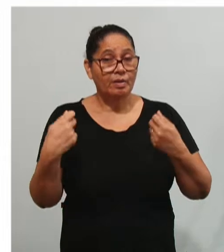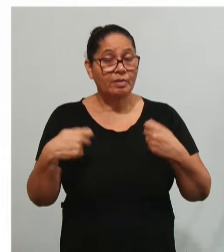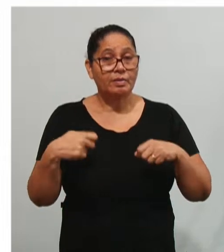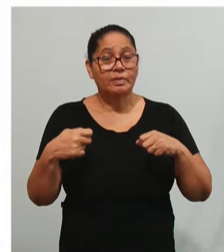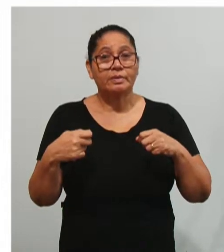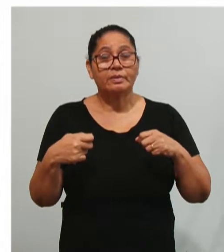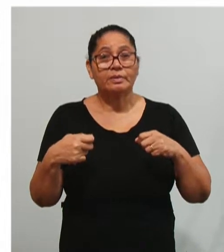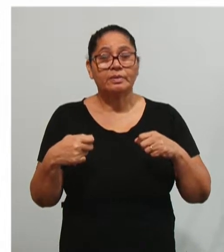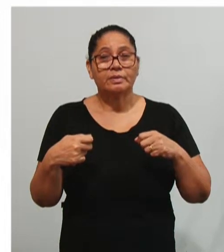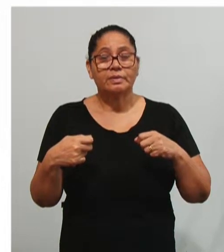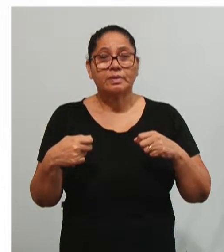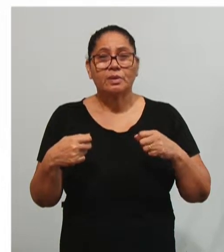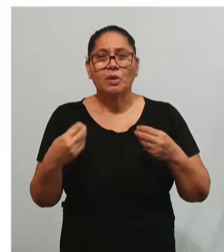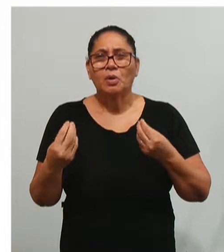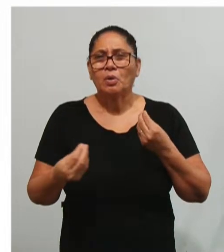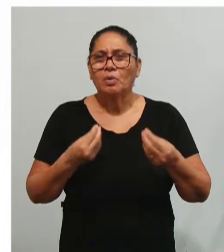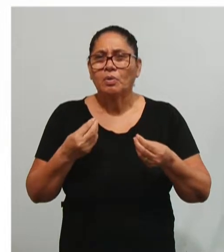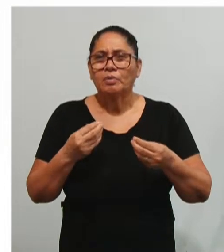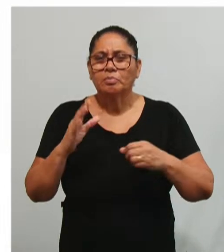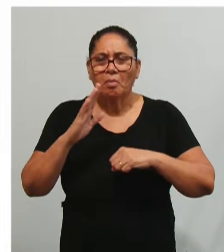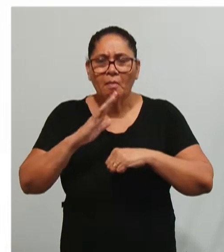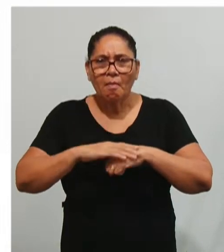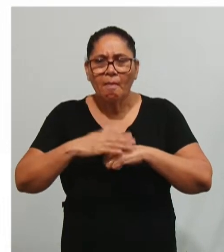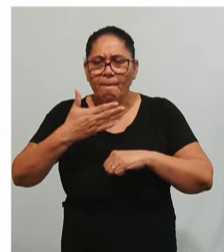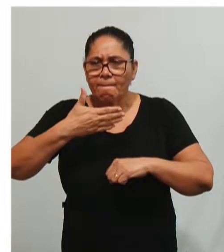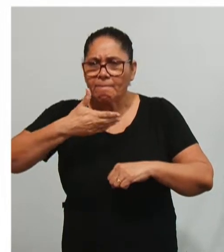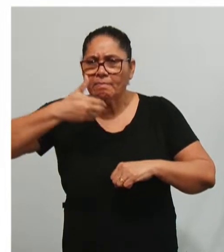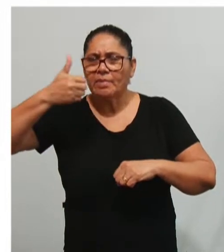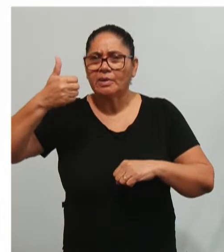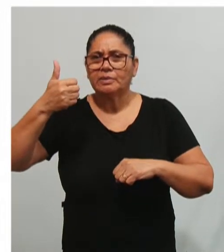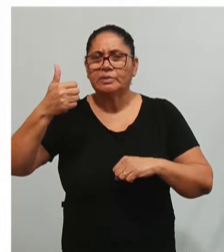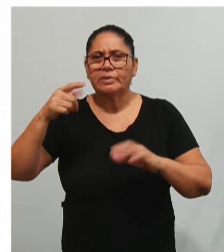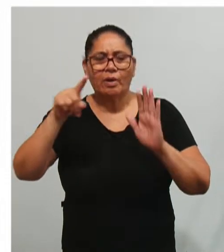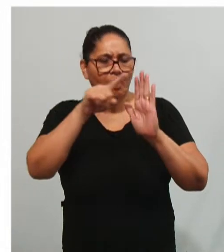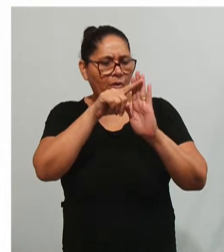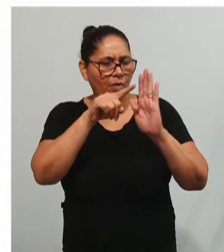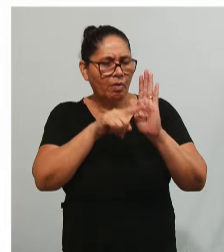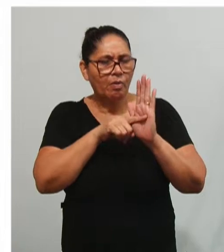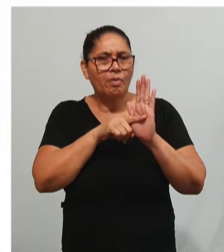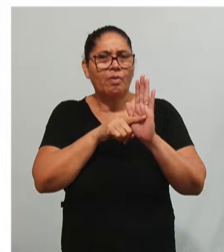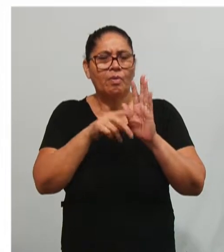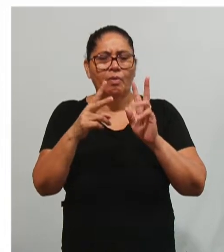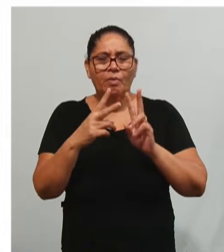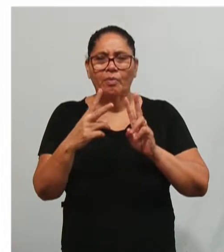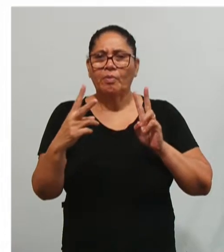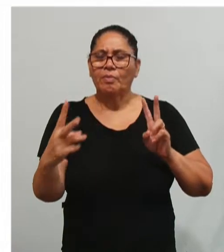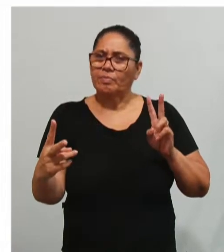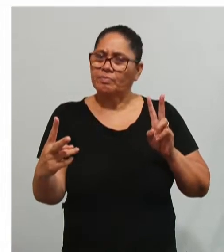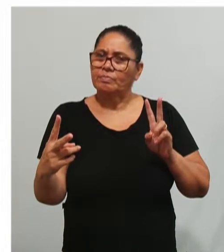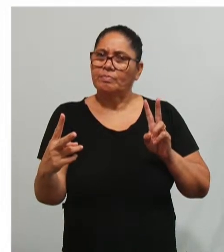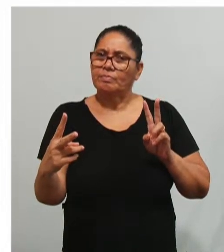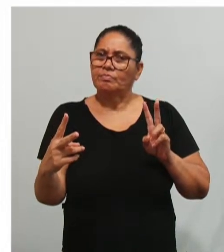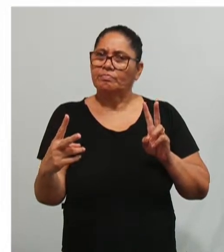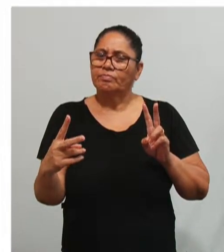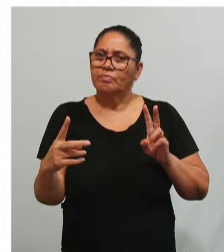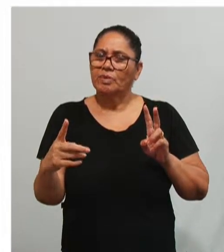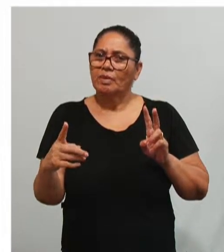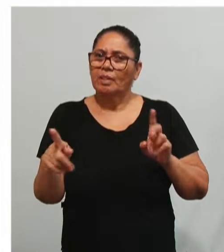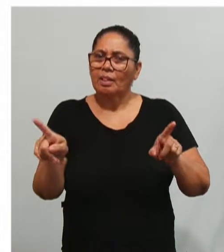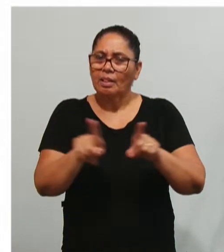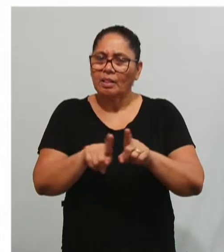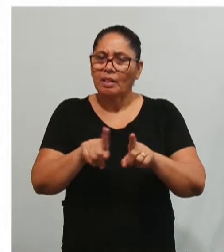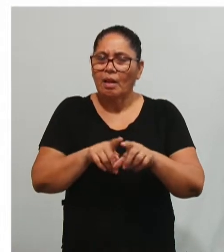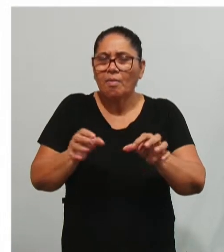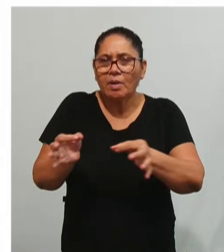criar condições para a realização de um bom programa de formação à distância e deve planejar e